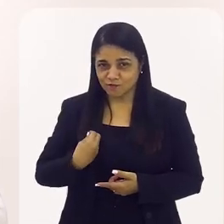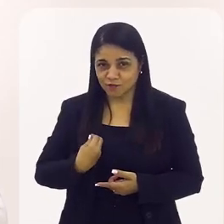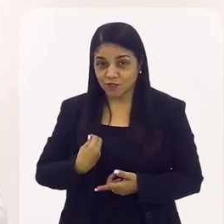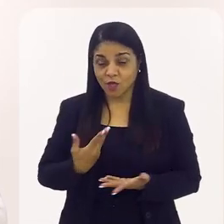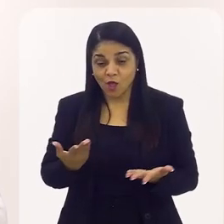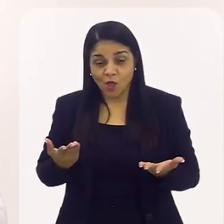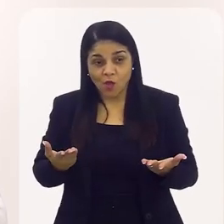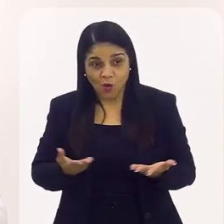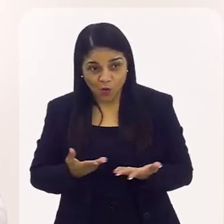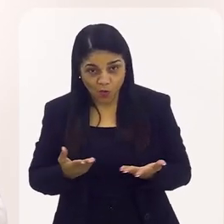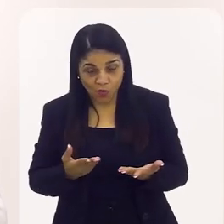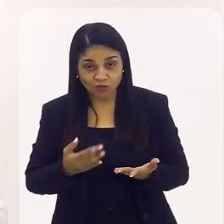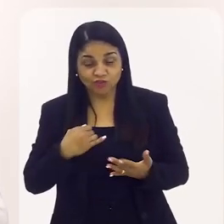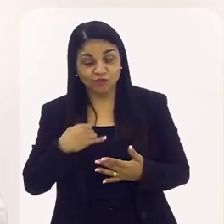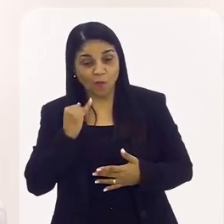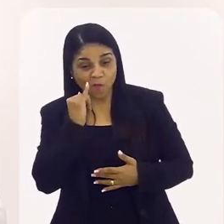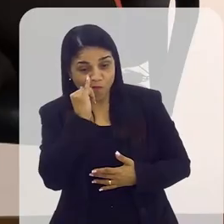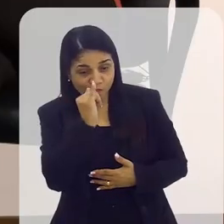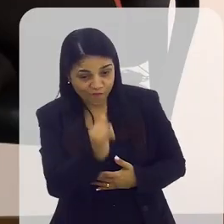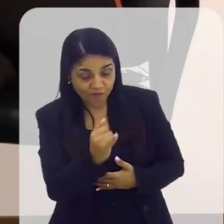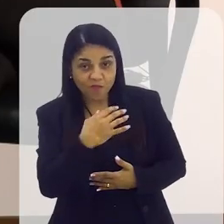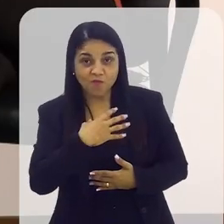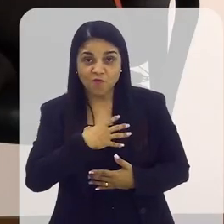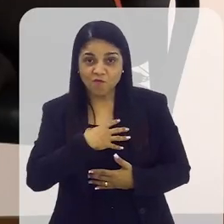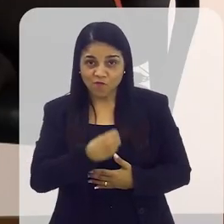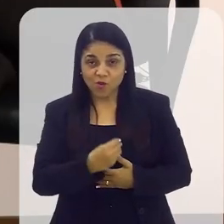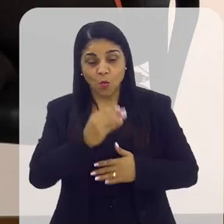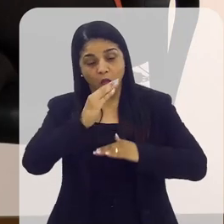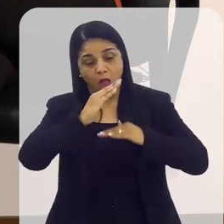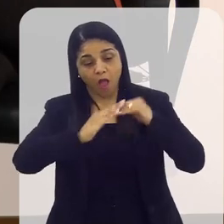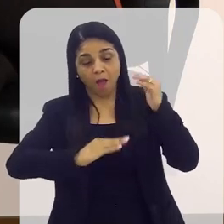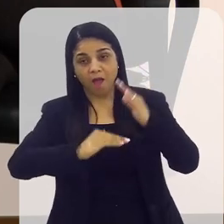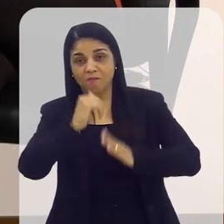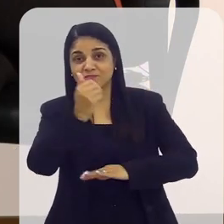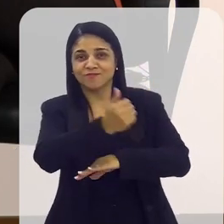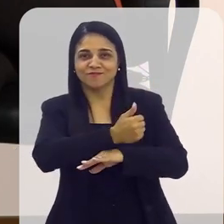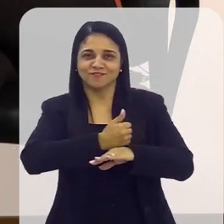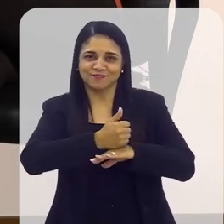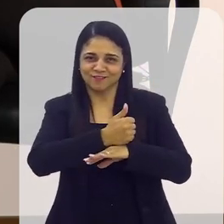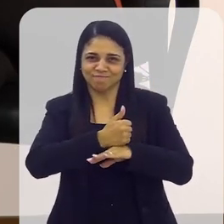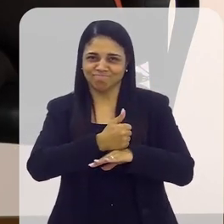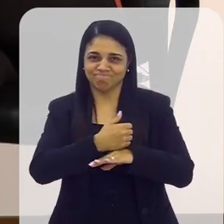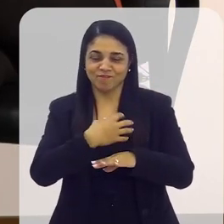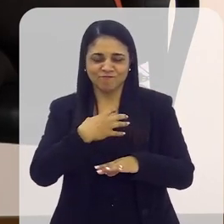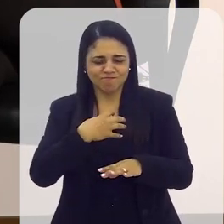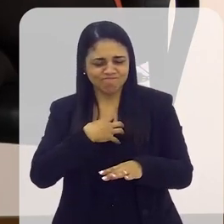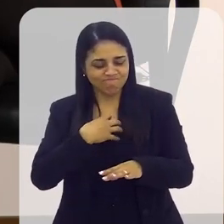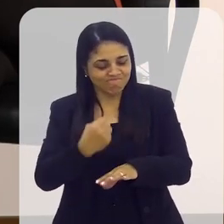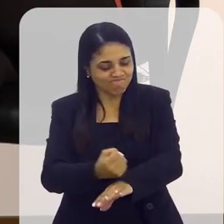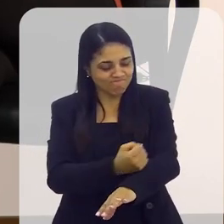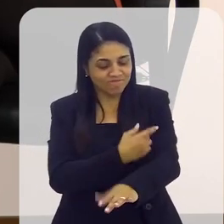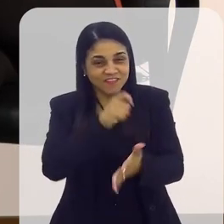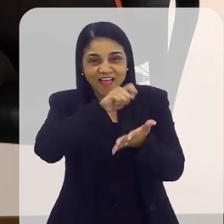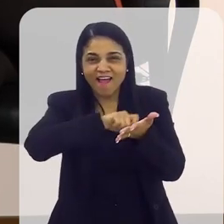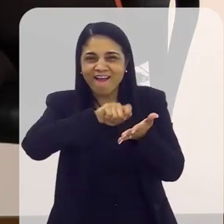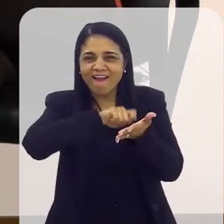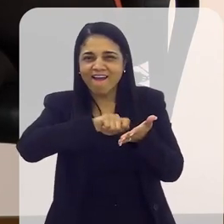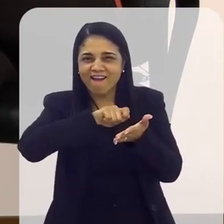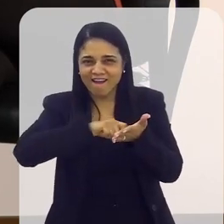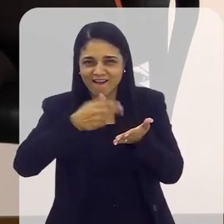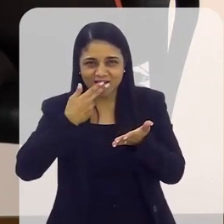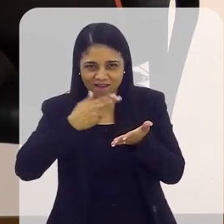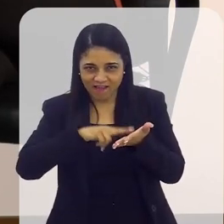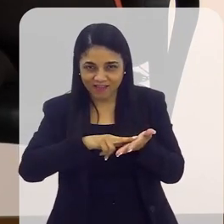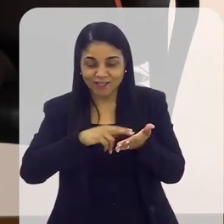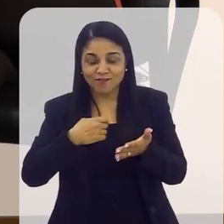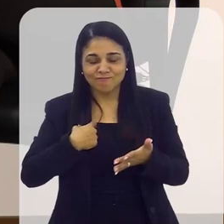dizer, hoje eu posso dizer para o meu filho a minha profissão. Eu acho que foi a parte que mais me emocionou. Fiquei